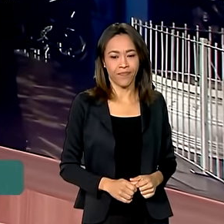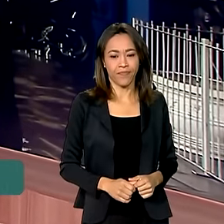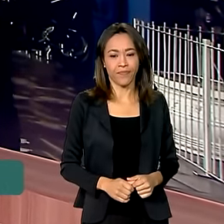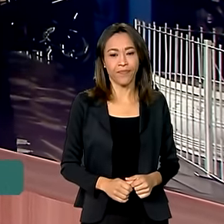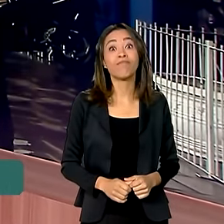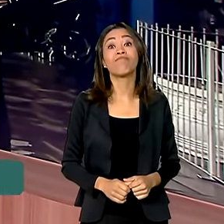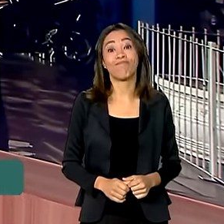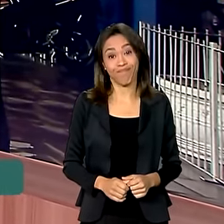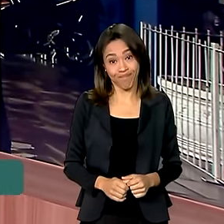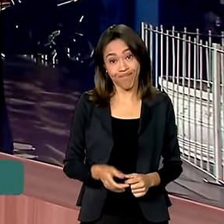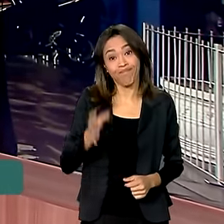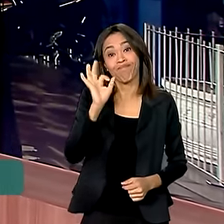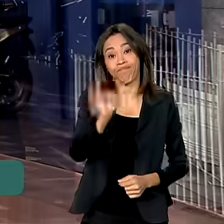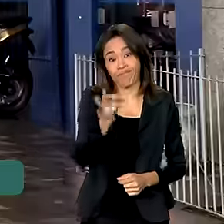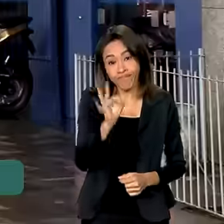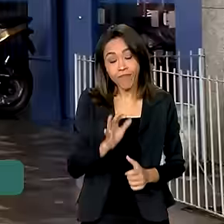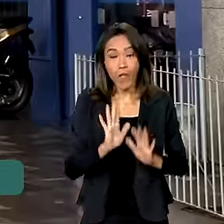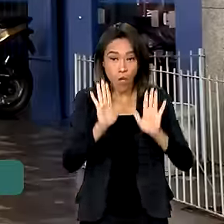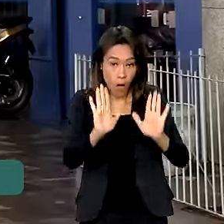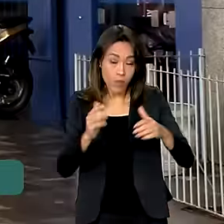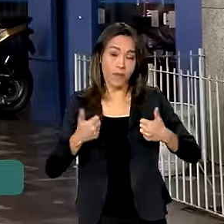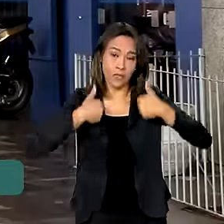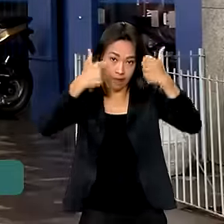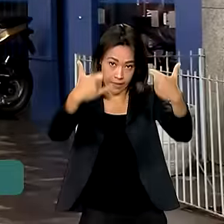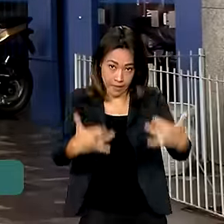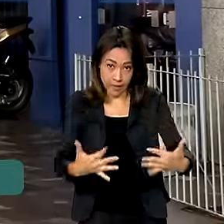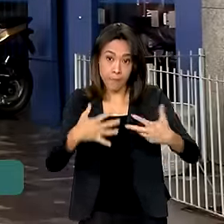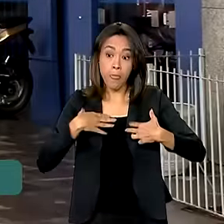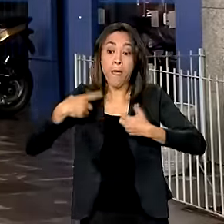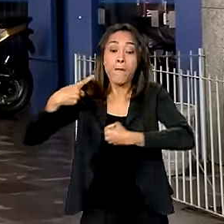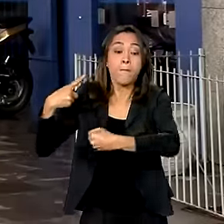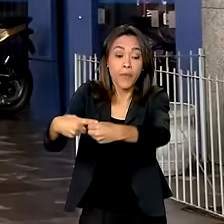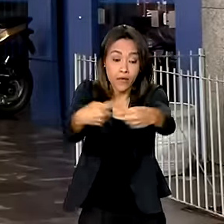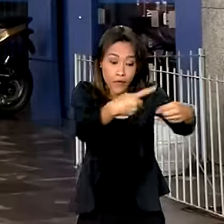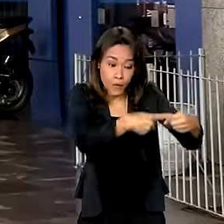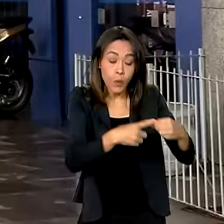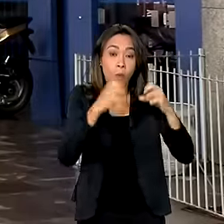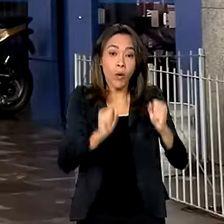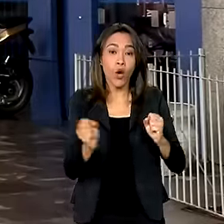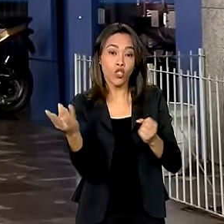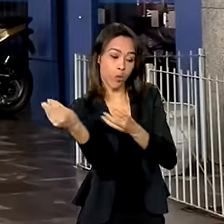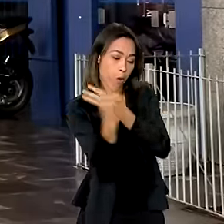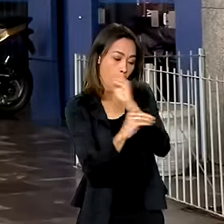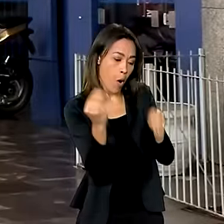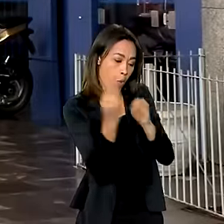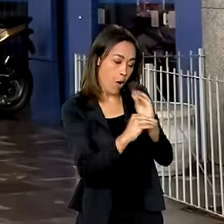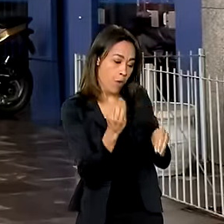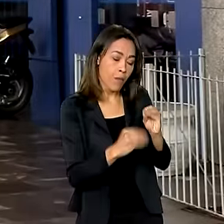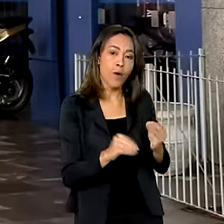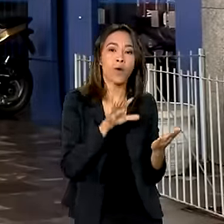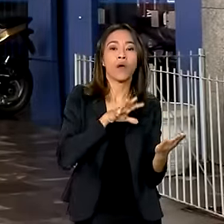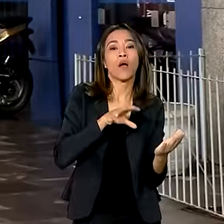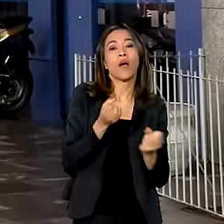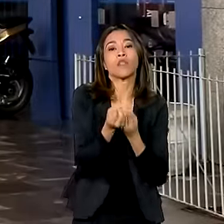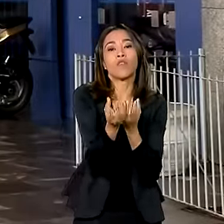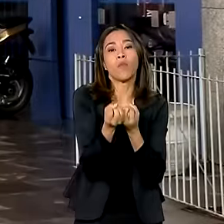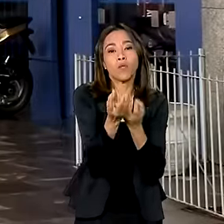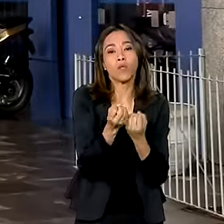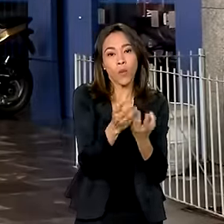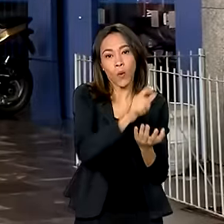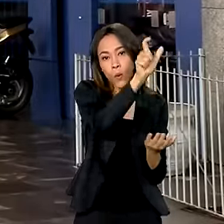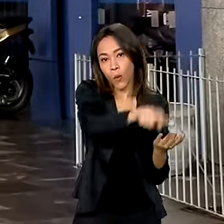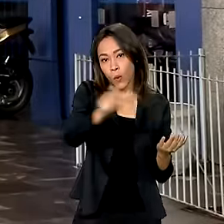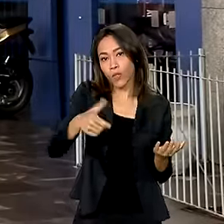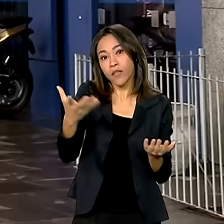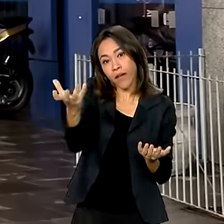Oi, Karine, é isso mesmo. Olha só, as prefeituras já podem incluir os dados dos beneficiários do auxílio reconstrução. Bom dia para